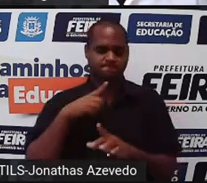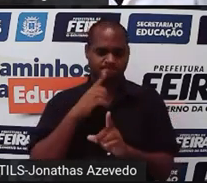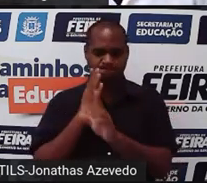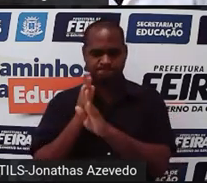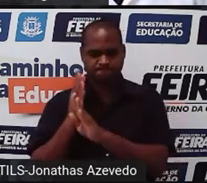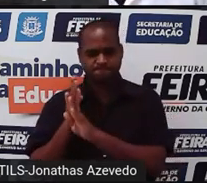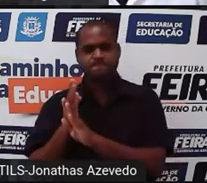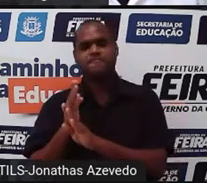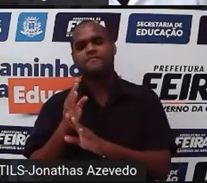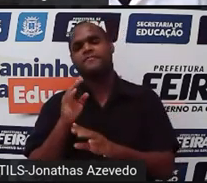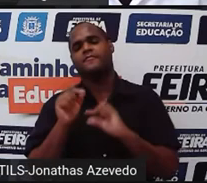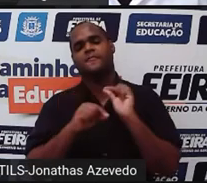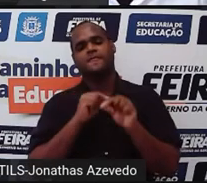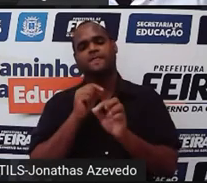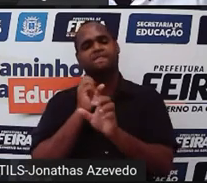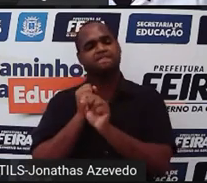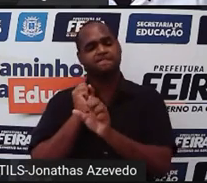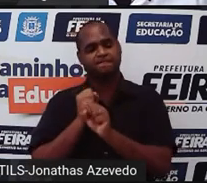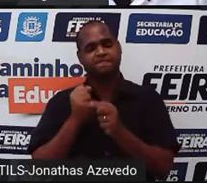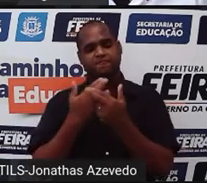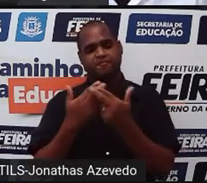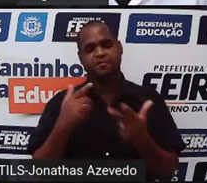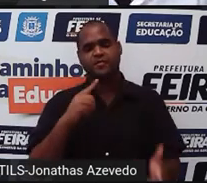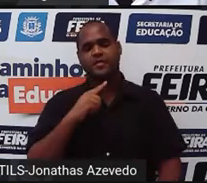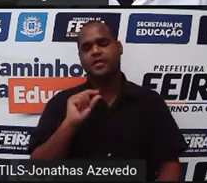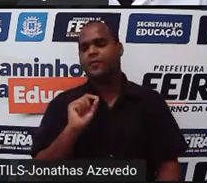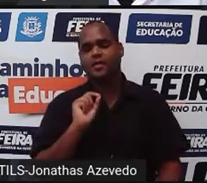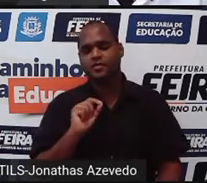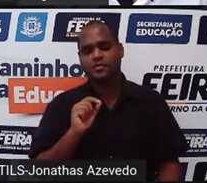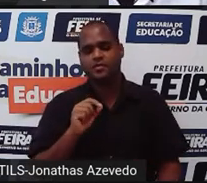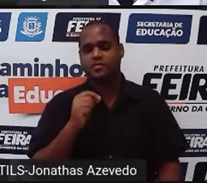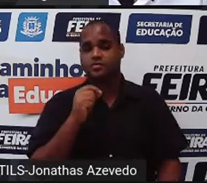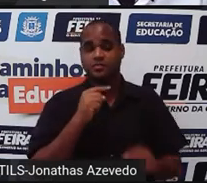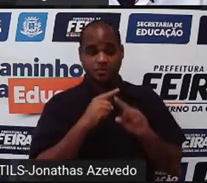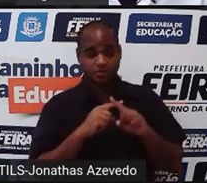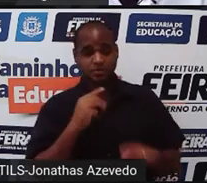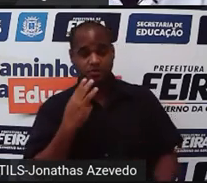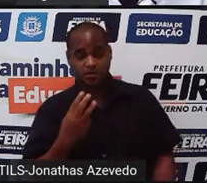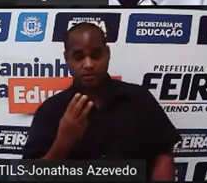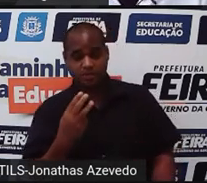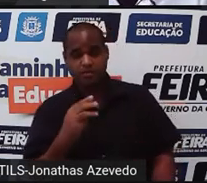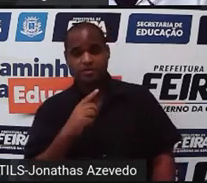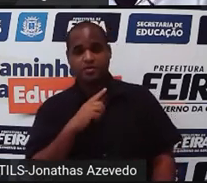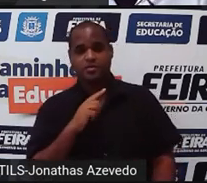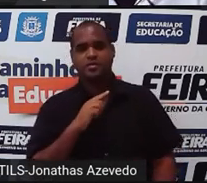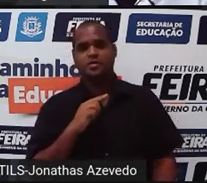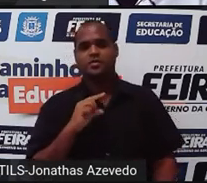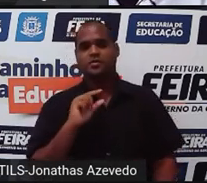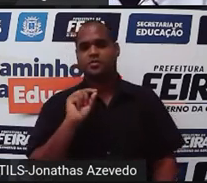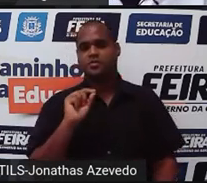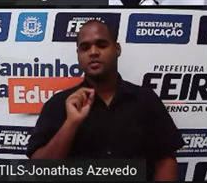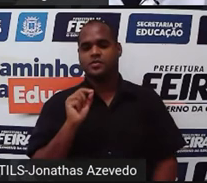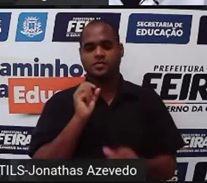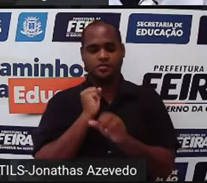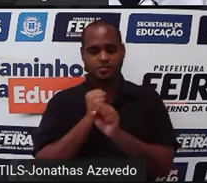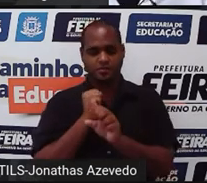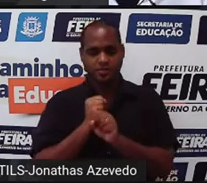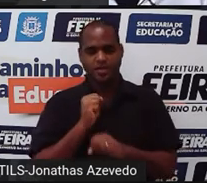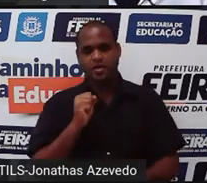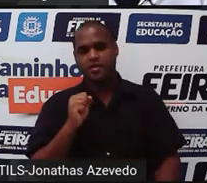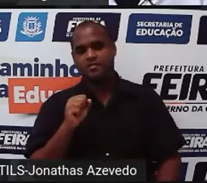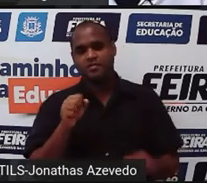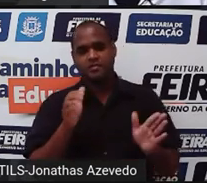a solução do problema x é 3 x é quantidade de cubos então foram feitos 3